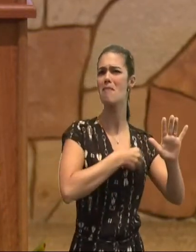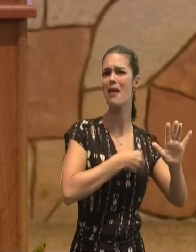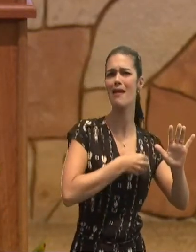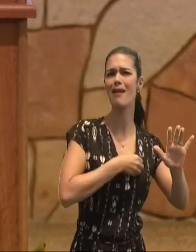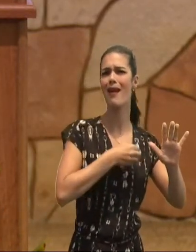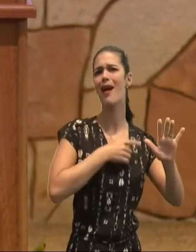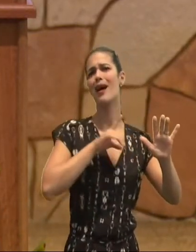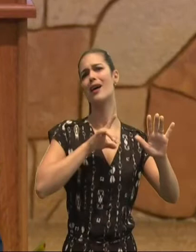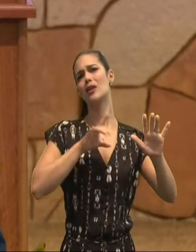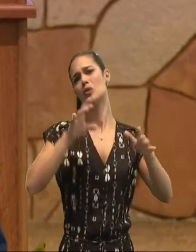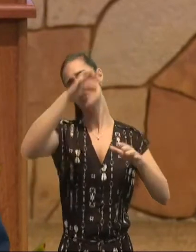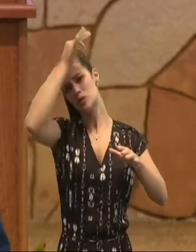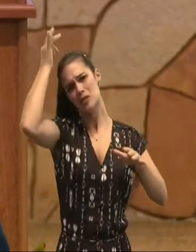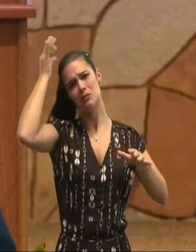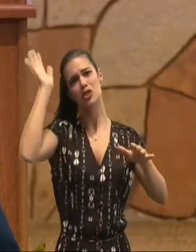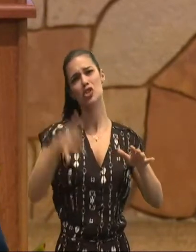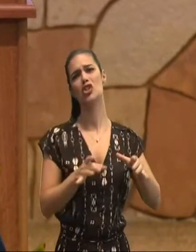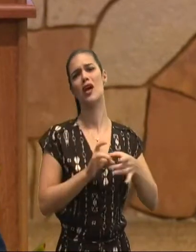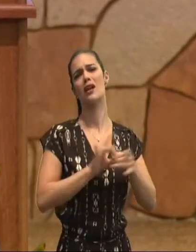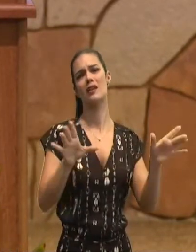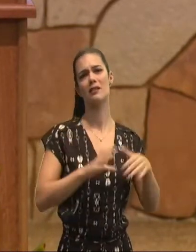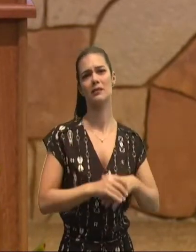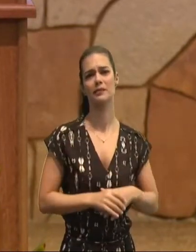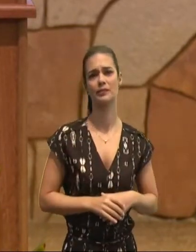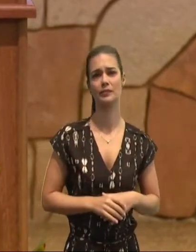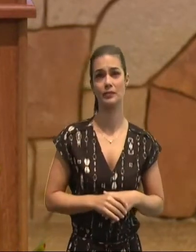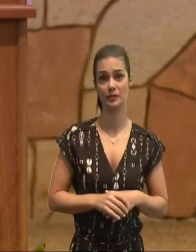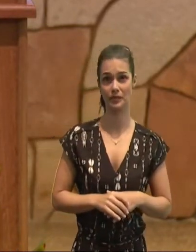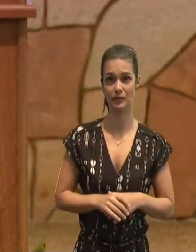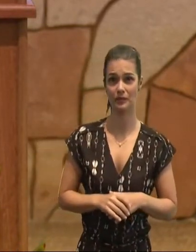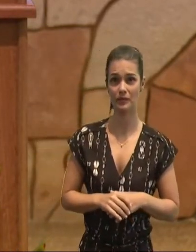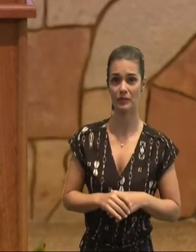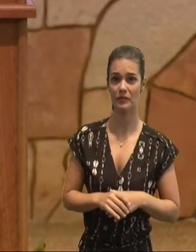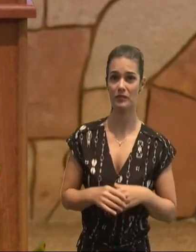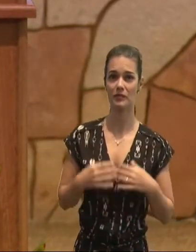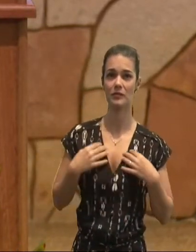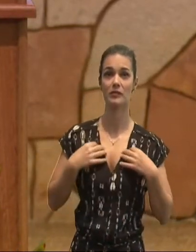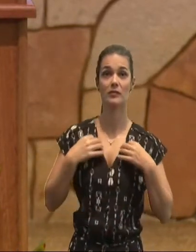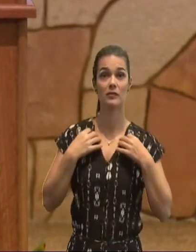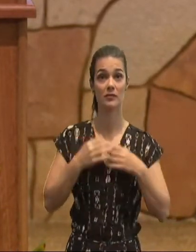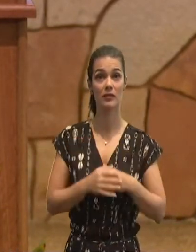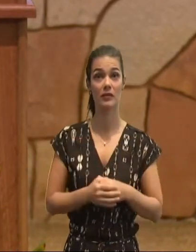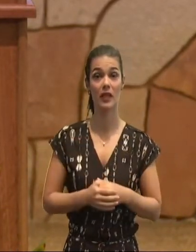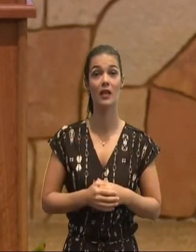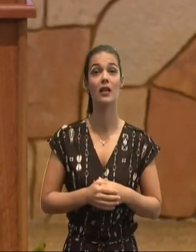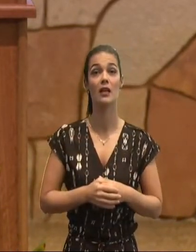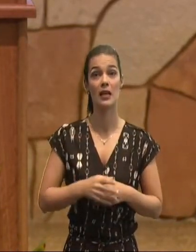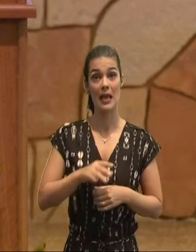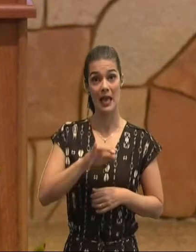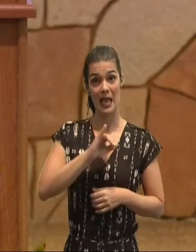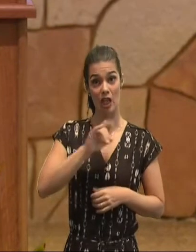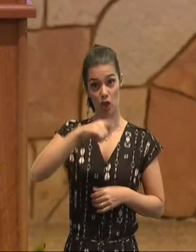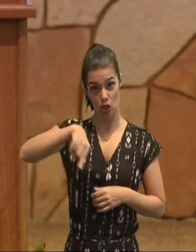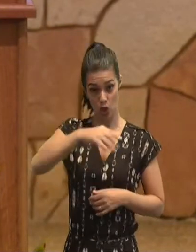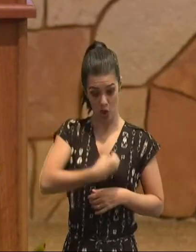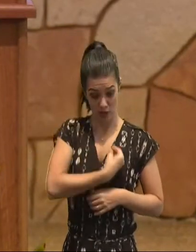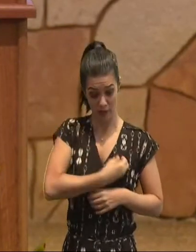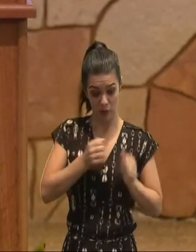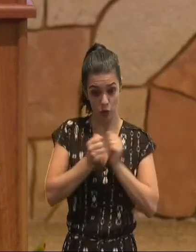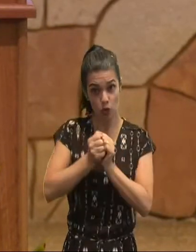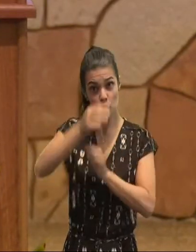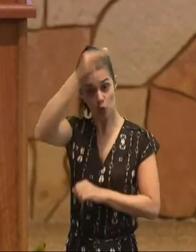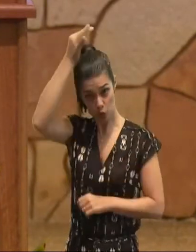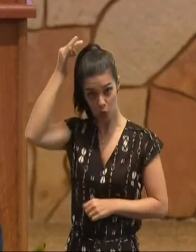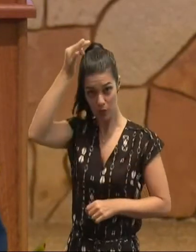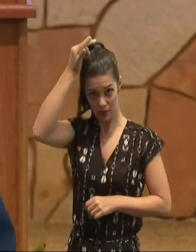Jesus, crucificaram a carne, verso 24, com as suas paixões, e concupiscências, se vivemos, no Espírito,